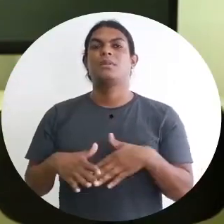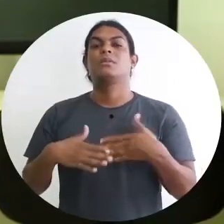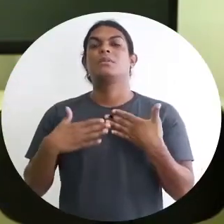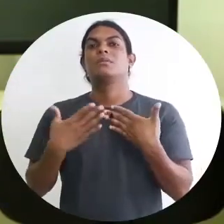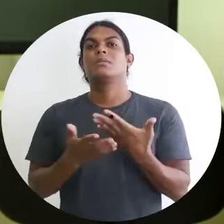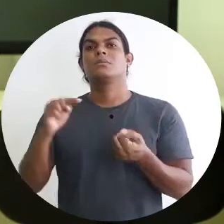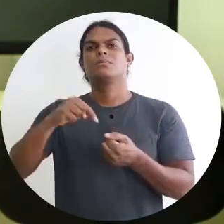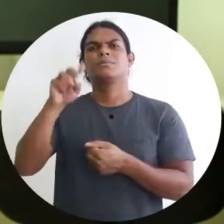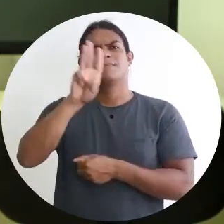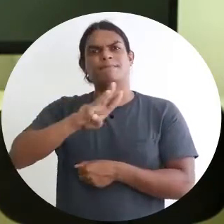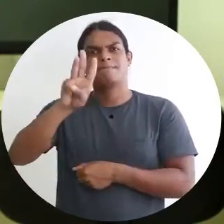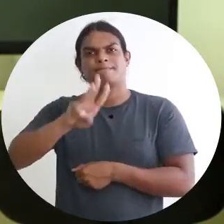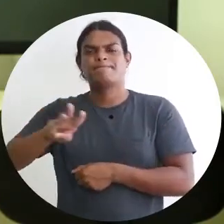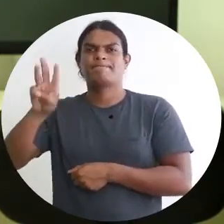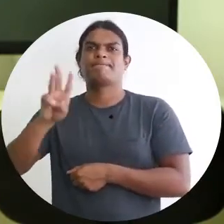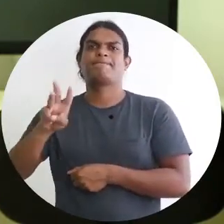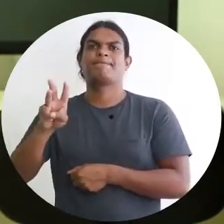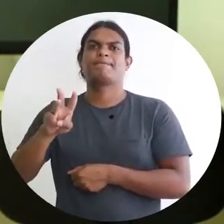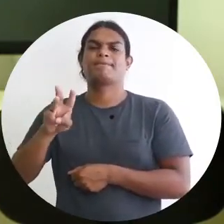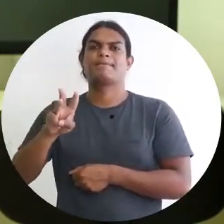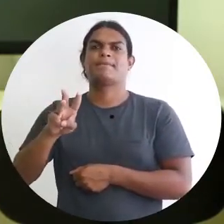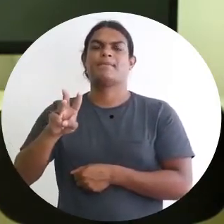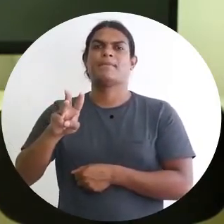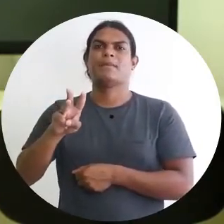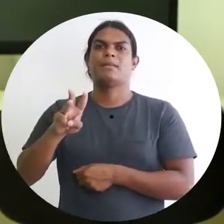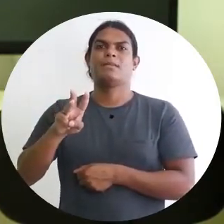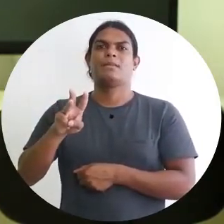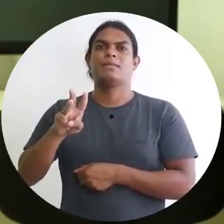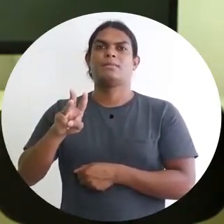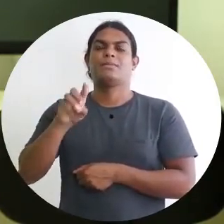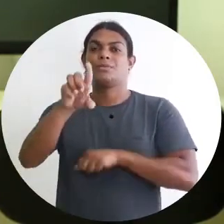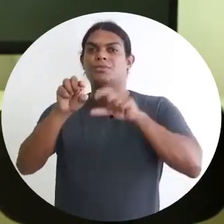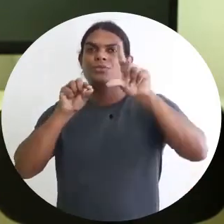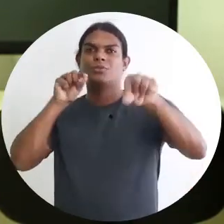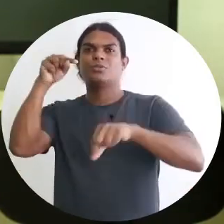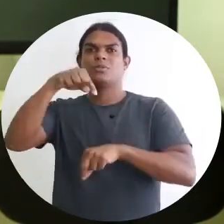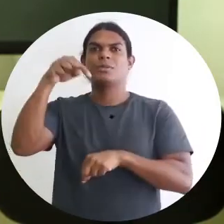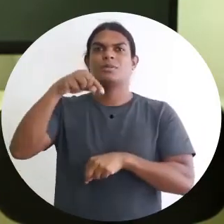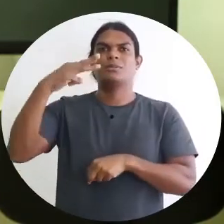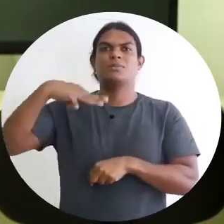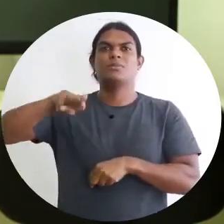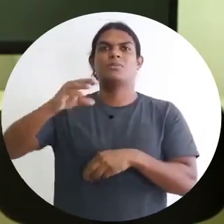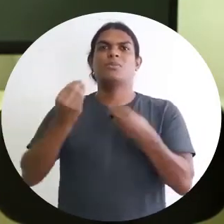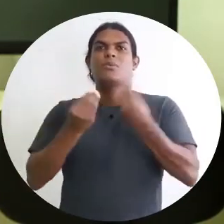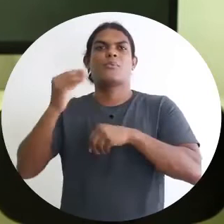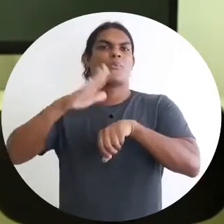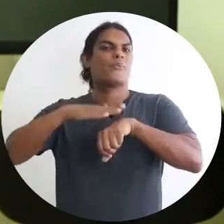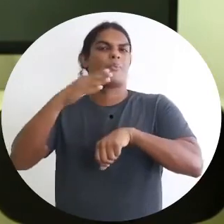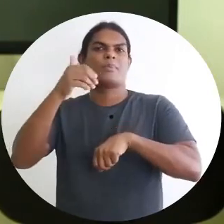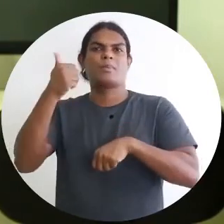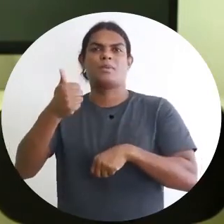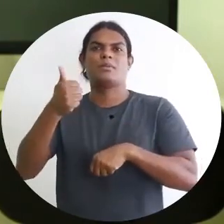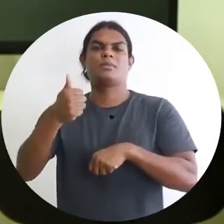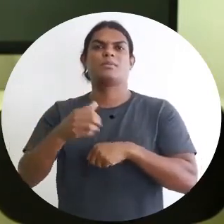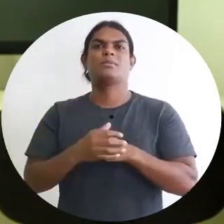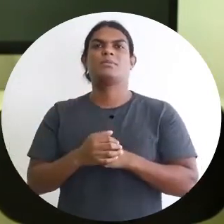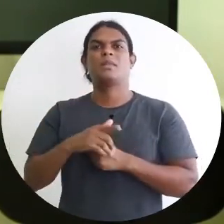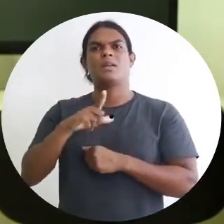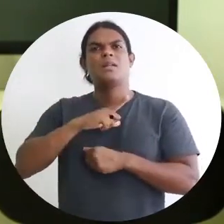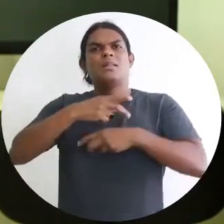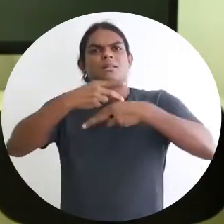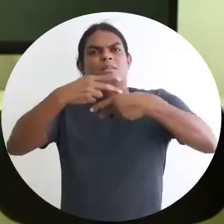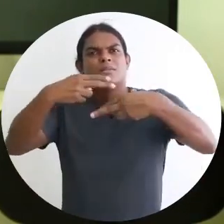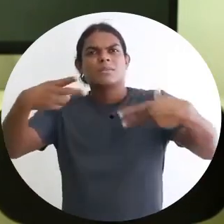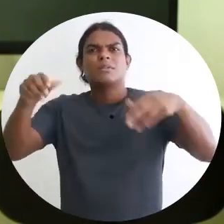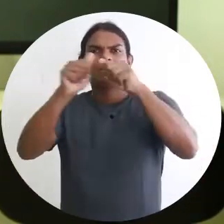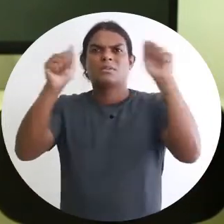esse site, ele elencou esse museu como um dos melhores. Esse museu, ele tem muitas imagens